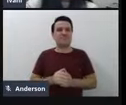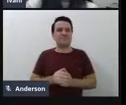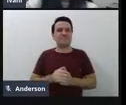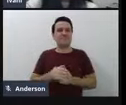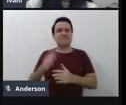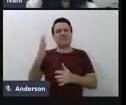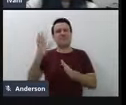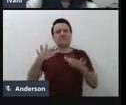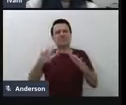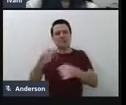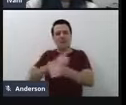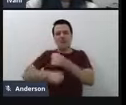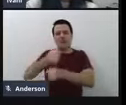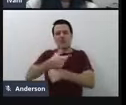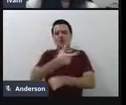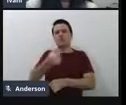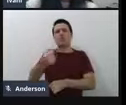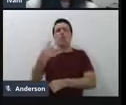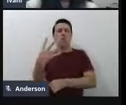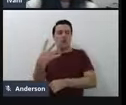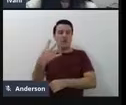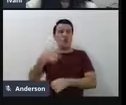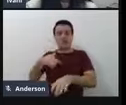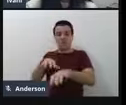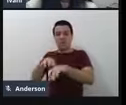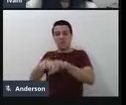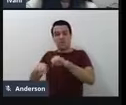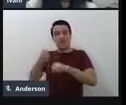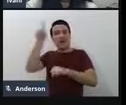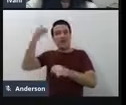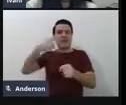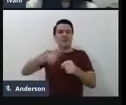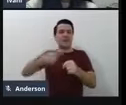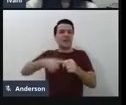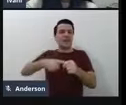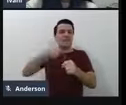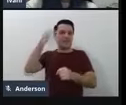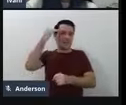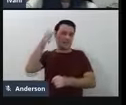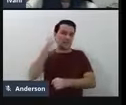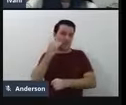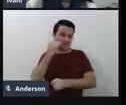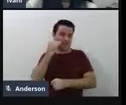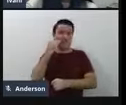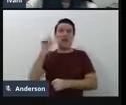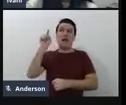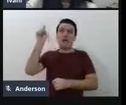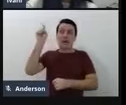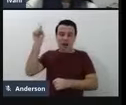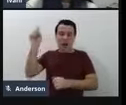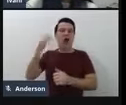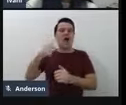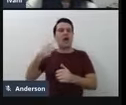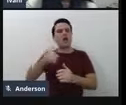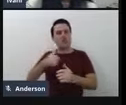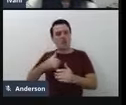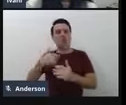2004, por aí, me formei lá em Santa Maria e de lá parti para outros